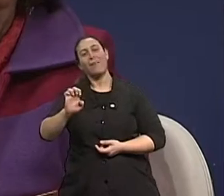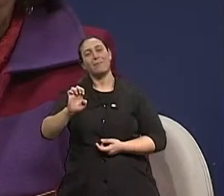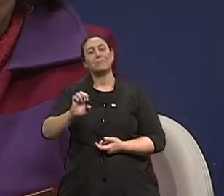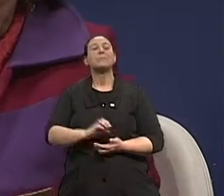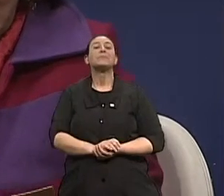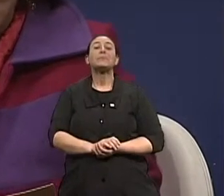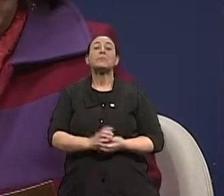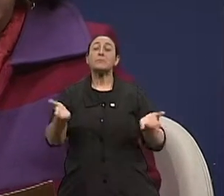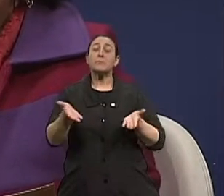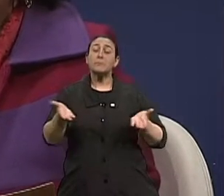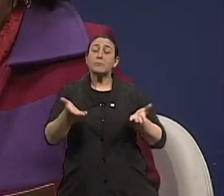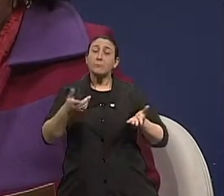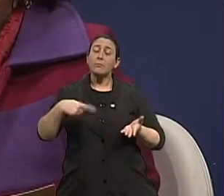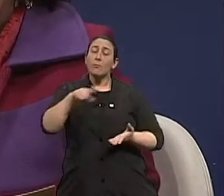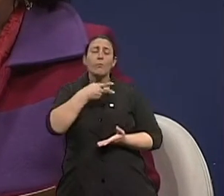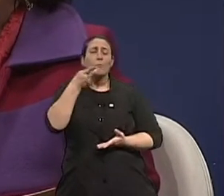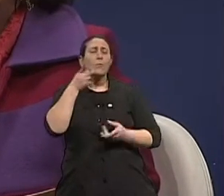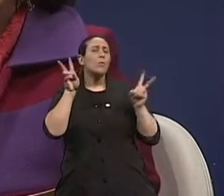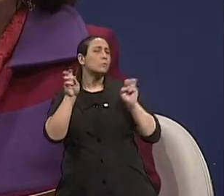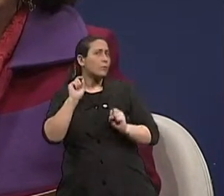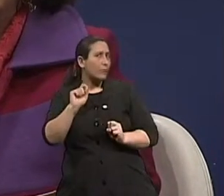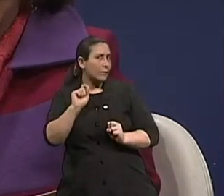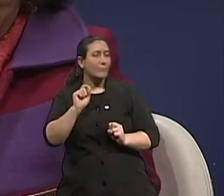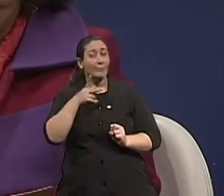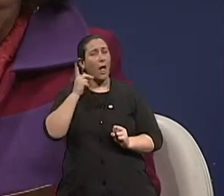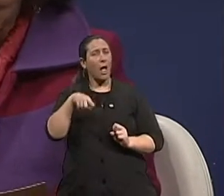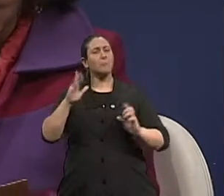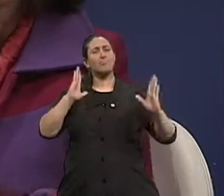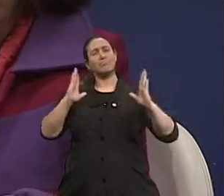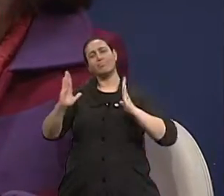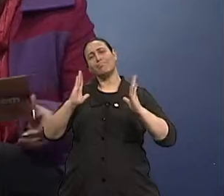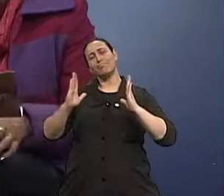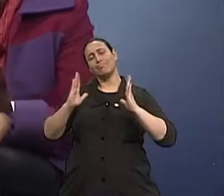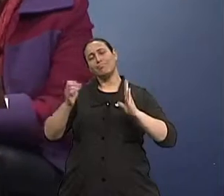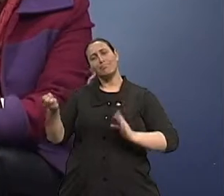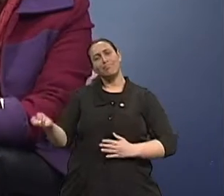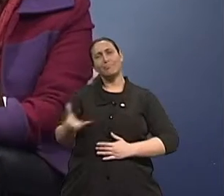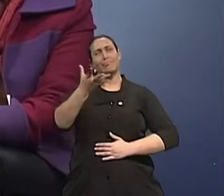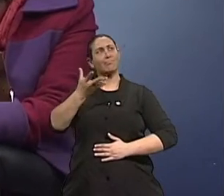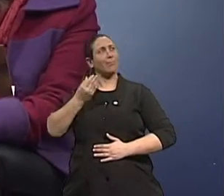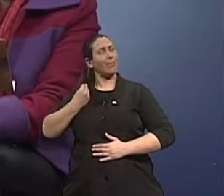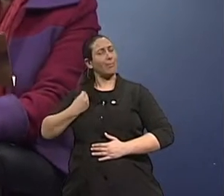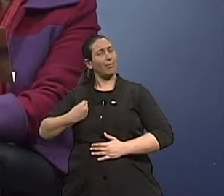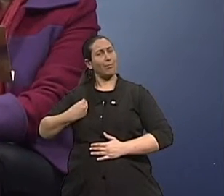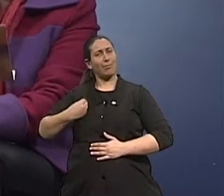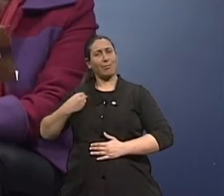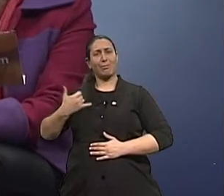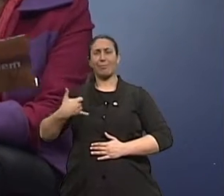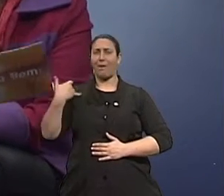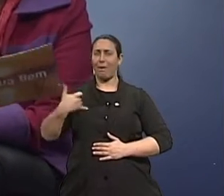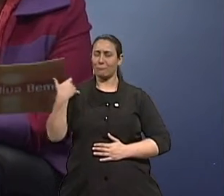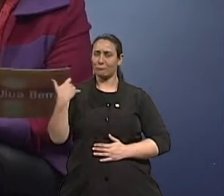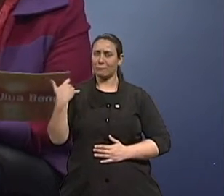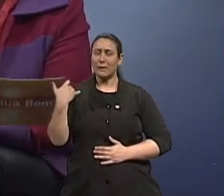TVE, né? Nós vamos falar hoje sobre a moderna idade. Você sabe que sobre a